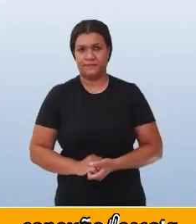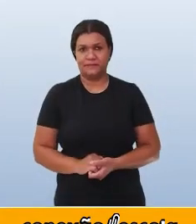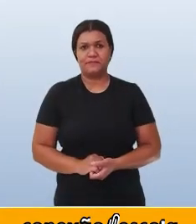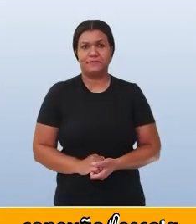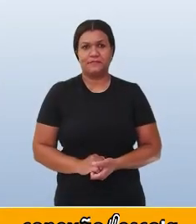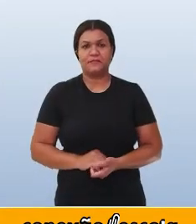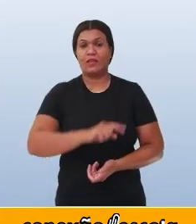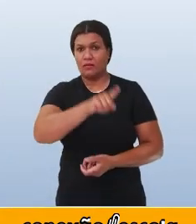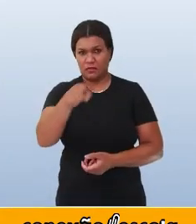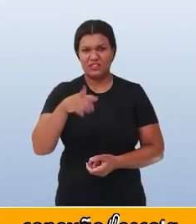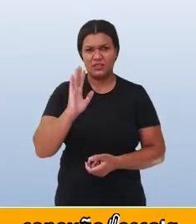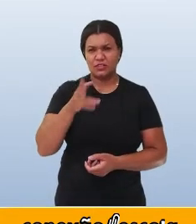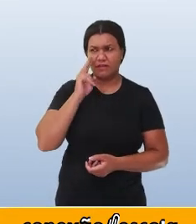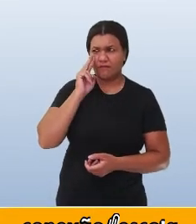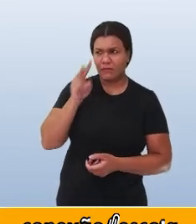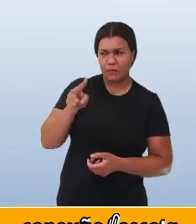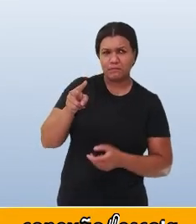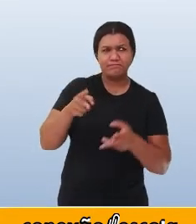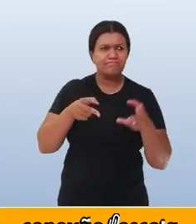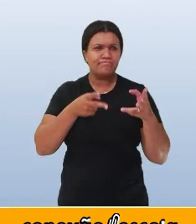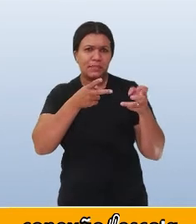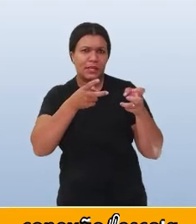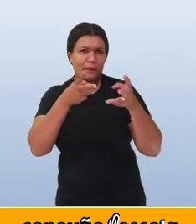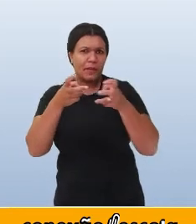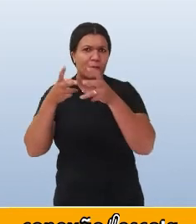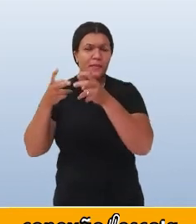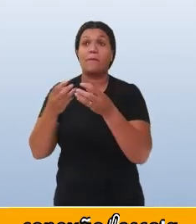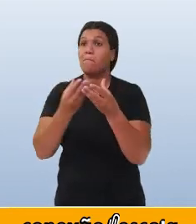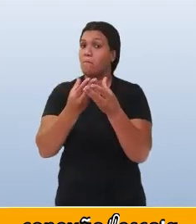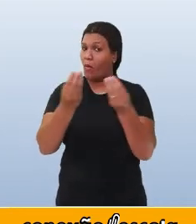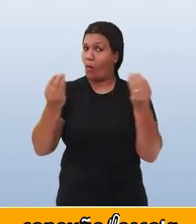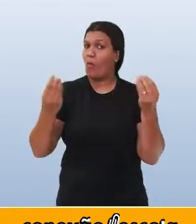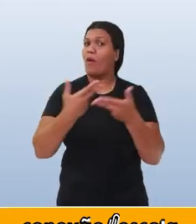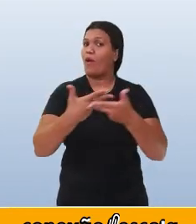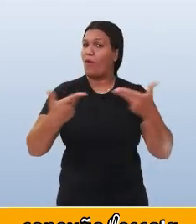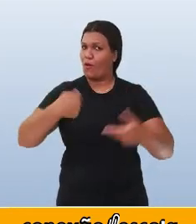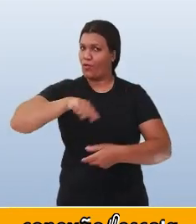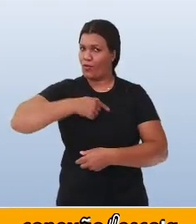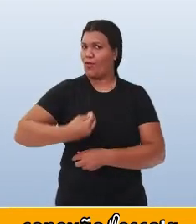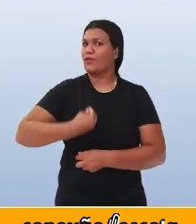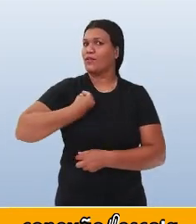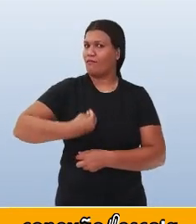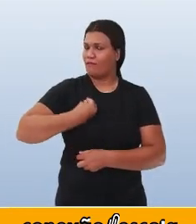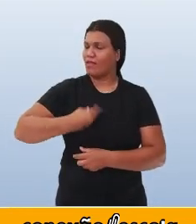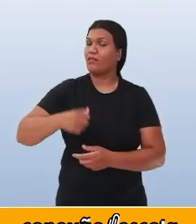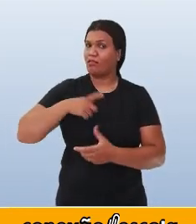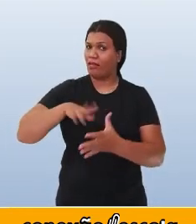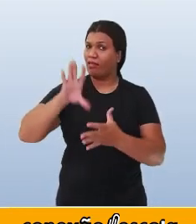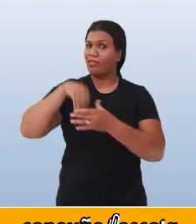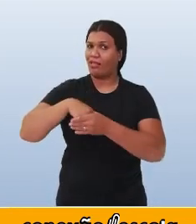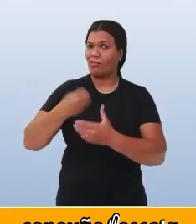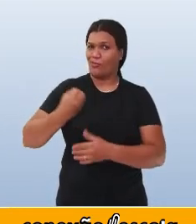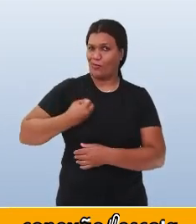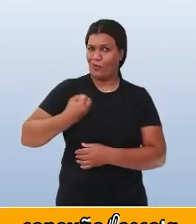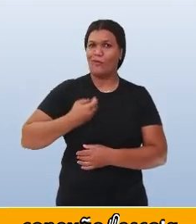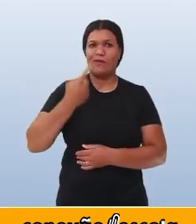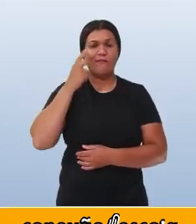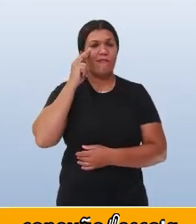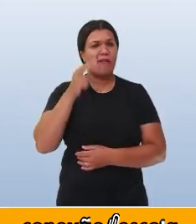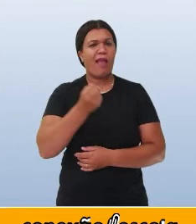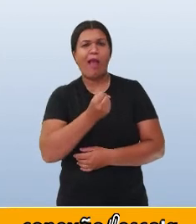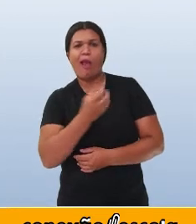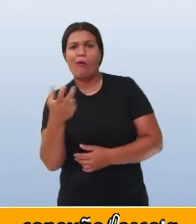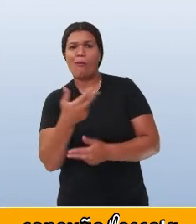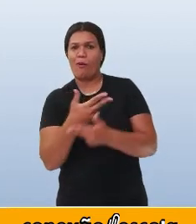Você já reparou que muitas coisas em nossa vida envolvem os números? Veja alguns